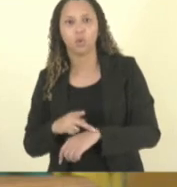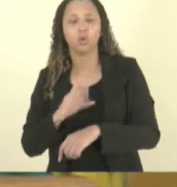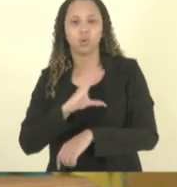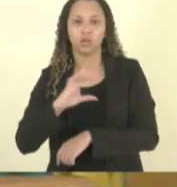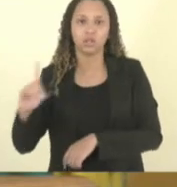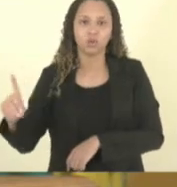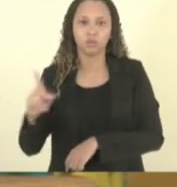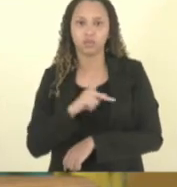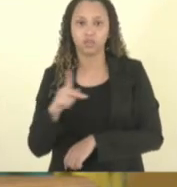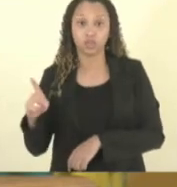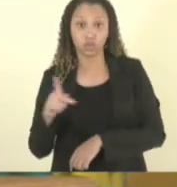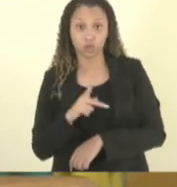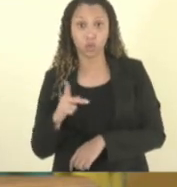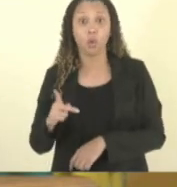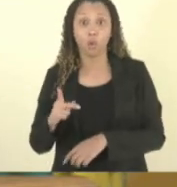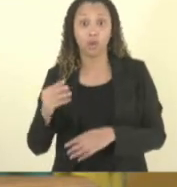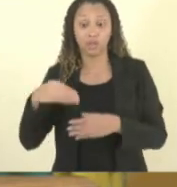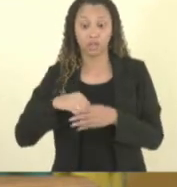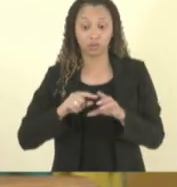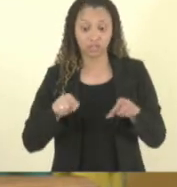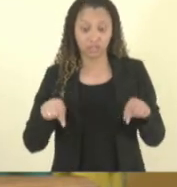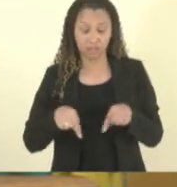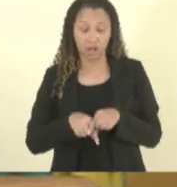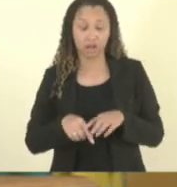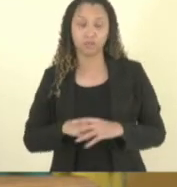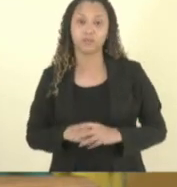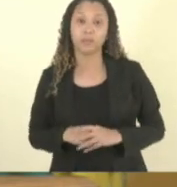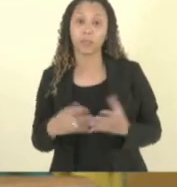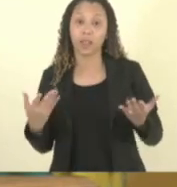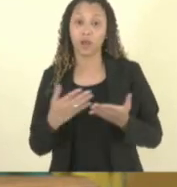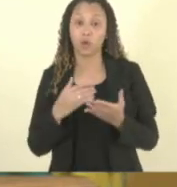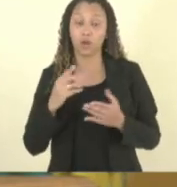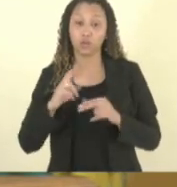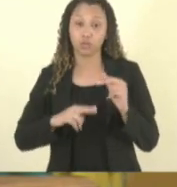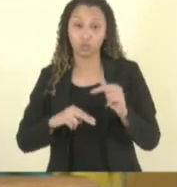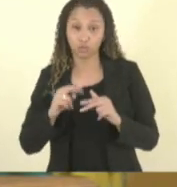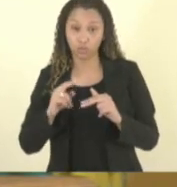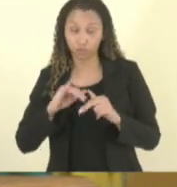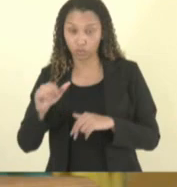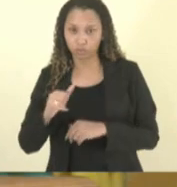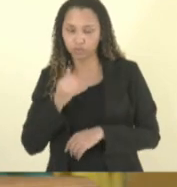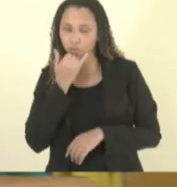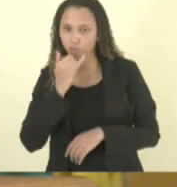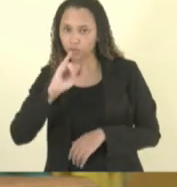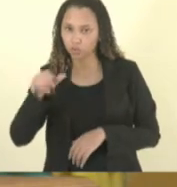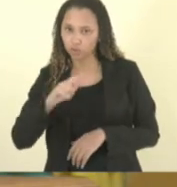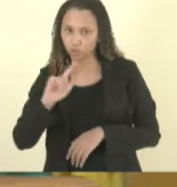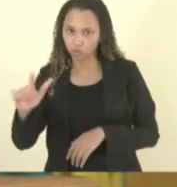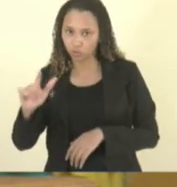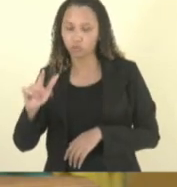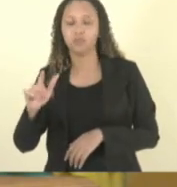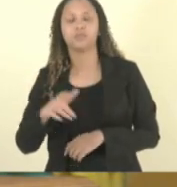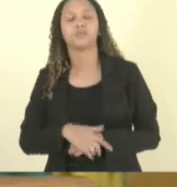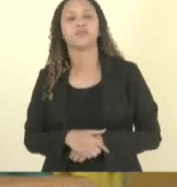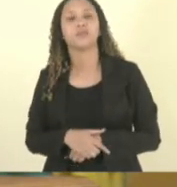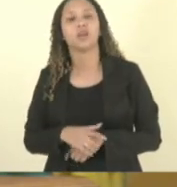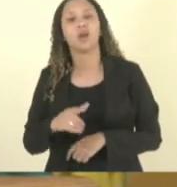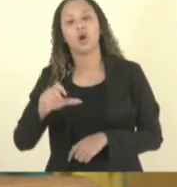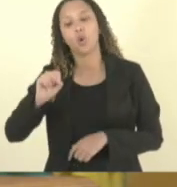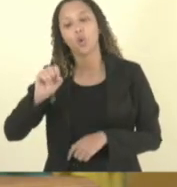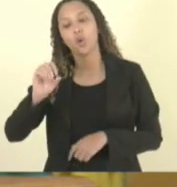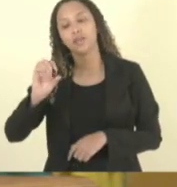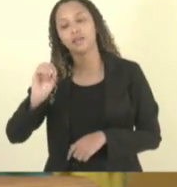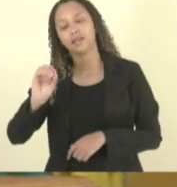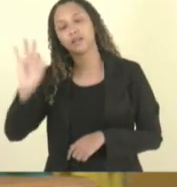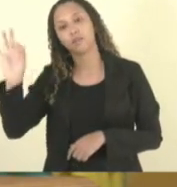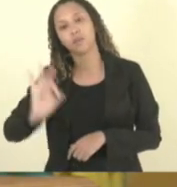regente agora em julho nas formações que a gente vai lançar 80% das vagas vão